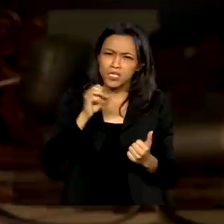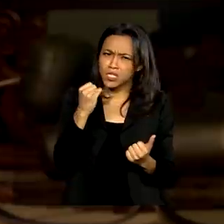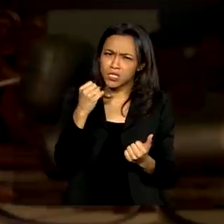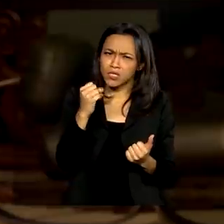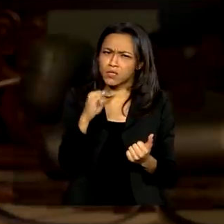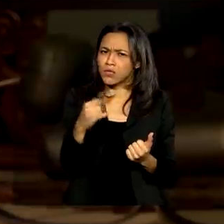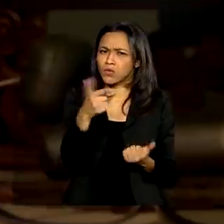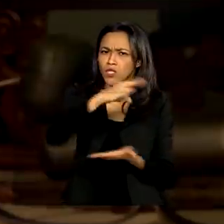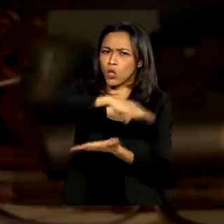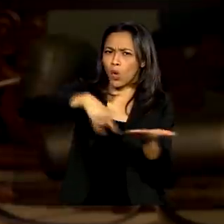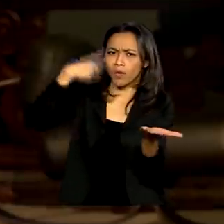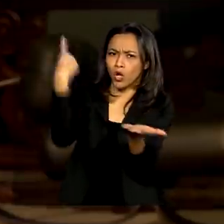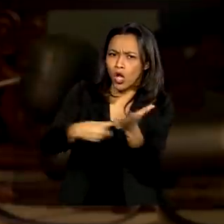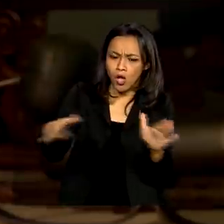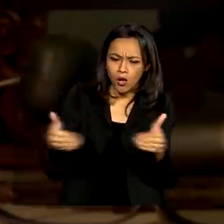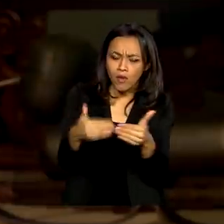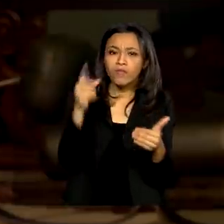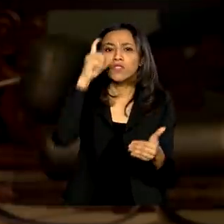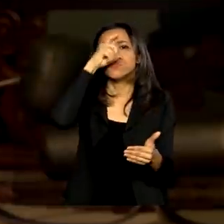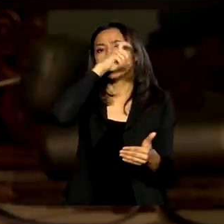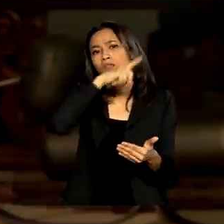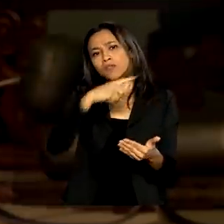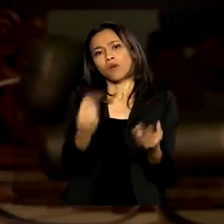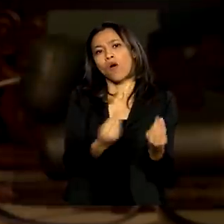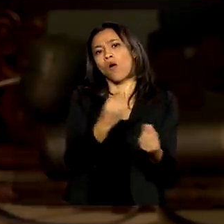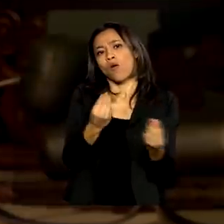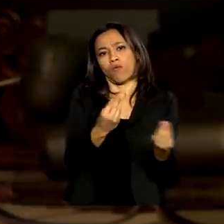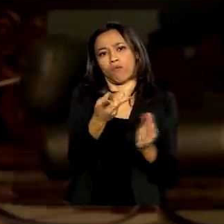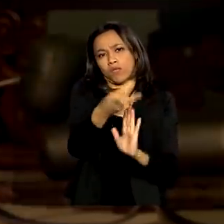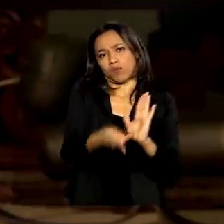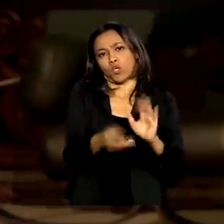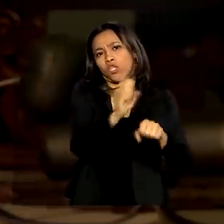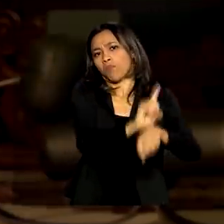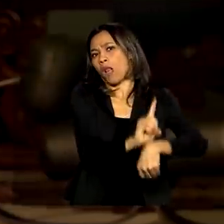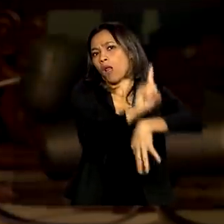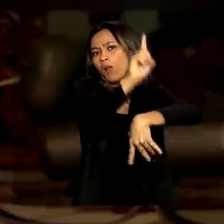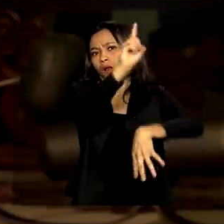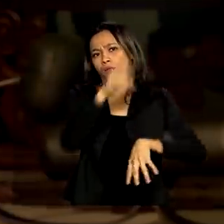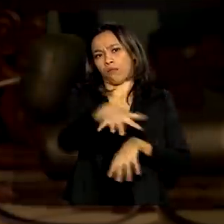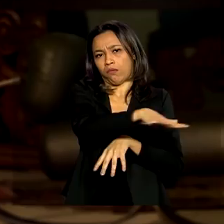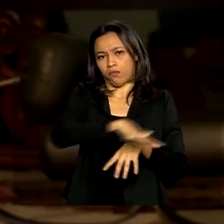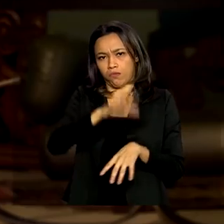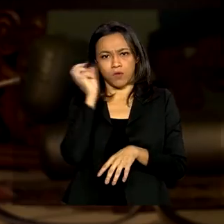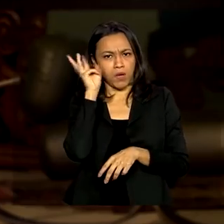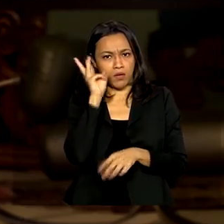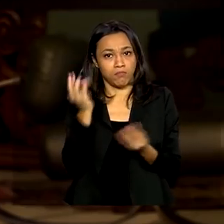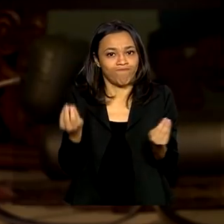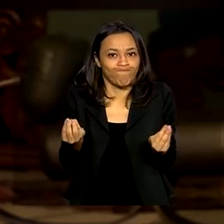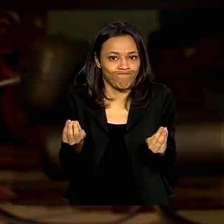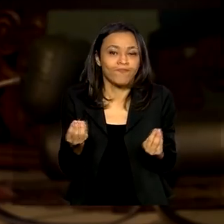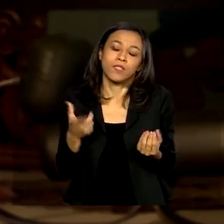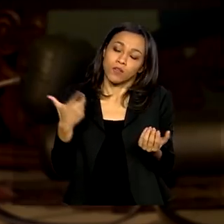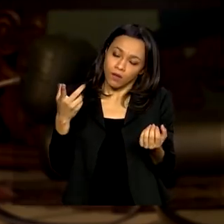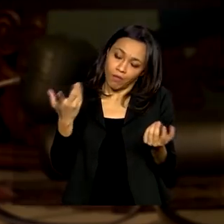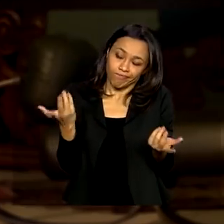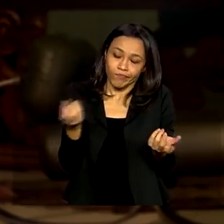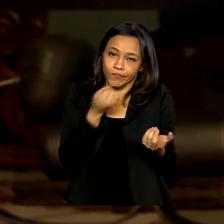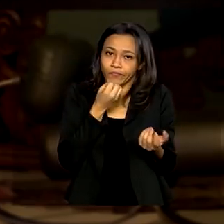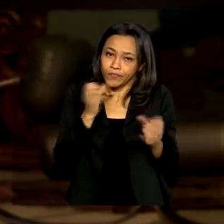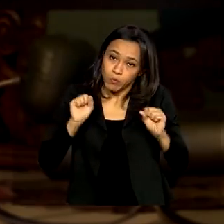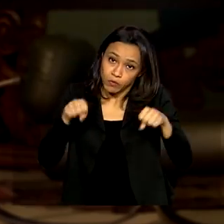acordo, comercialmente seria muito difícil decolar o projeto comercial de Alcântara. Então, foi um esforço que foi feito